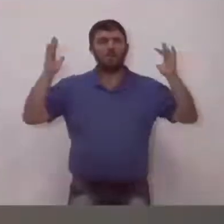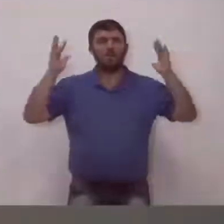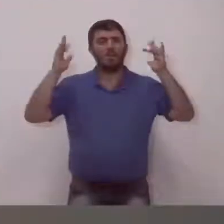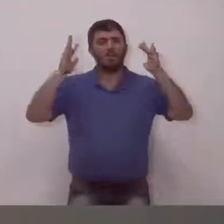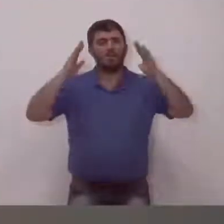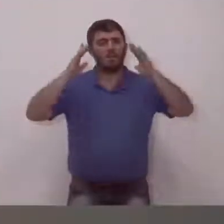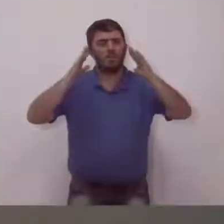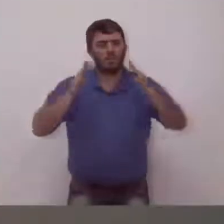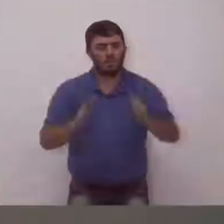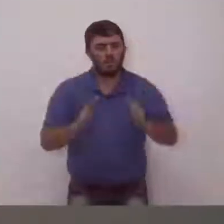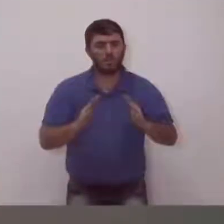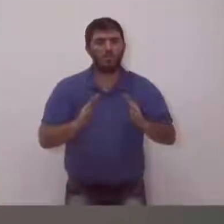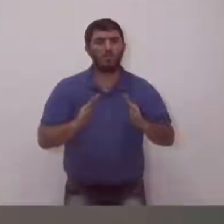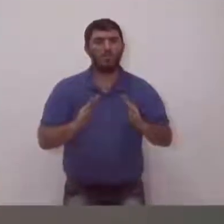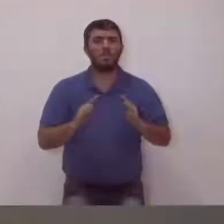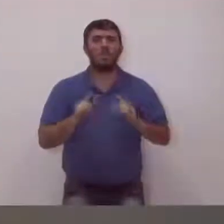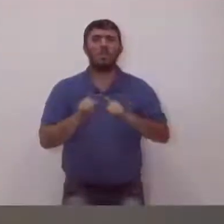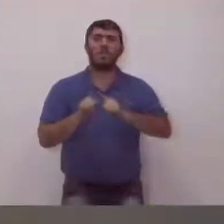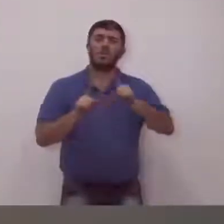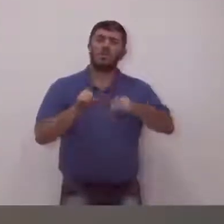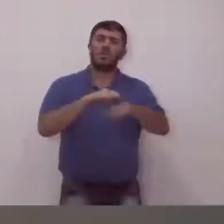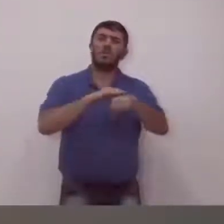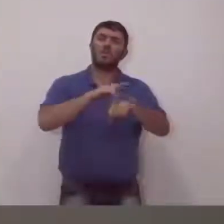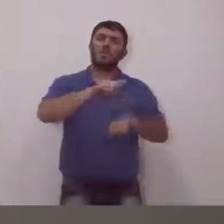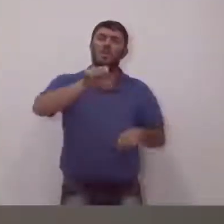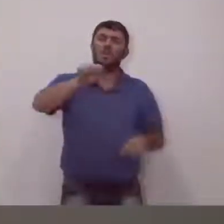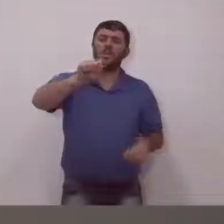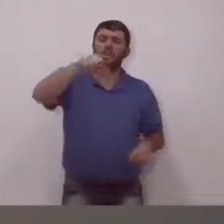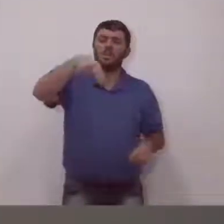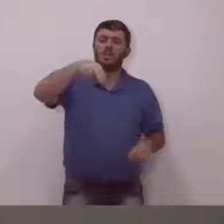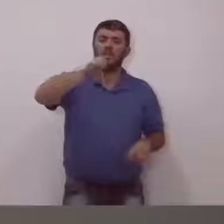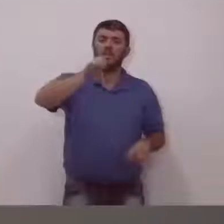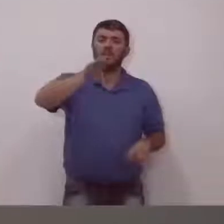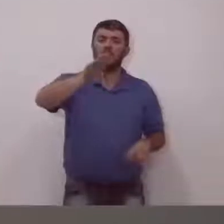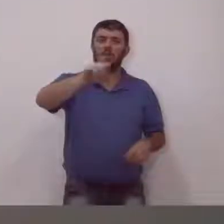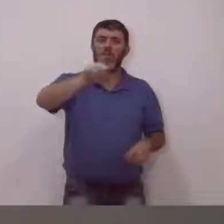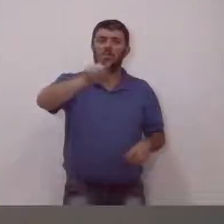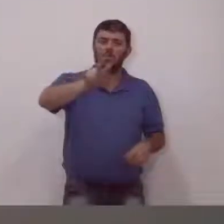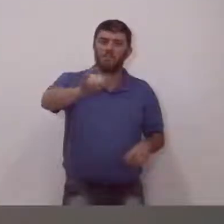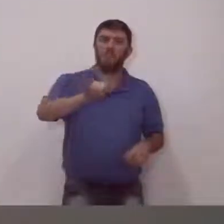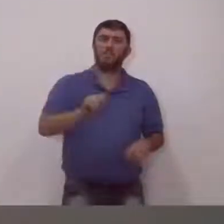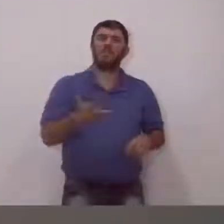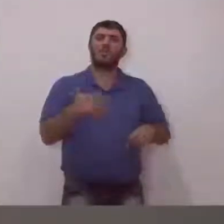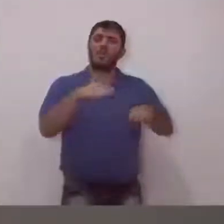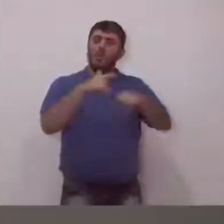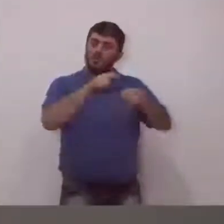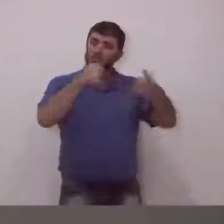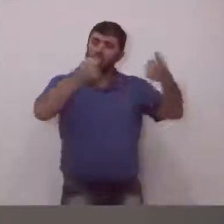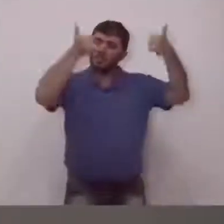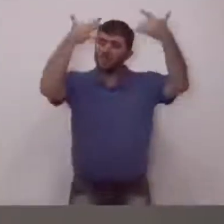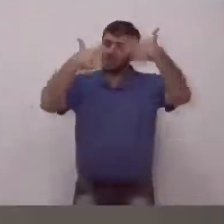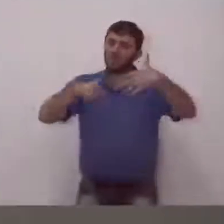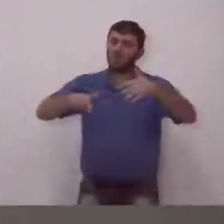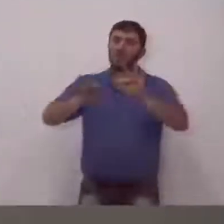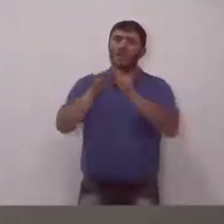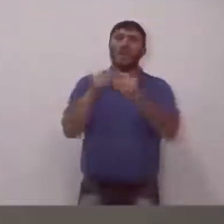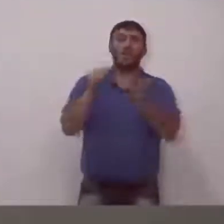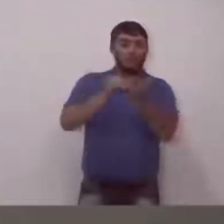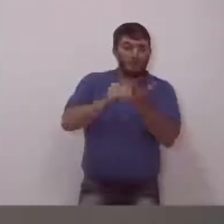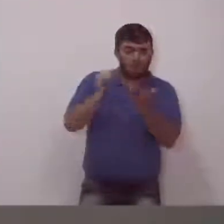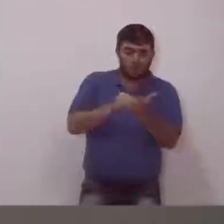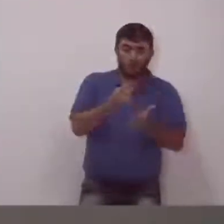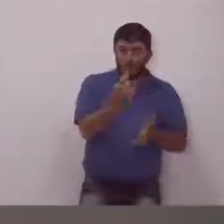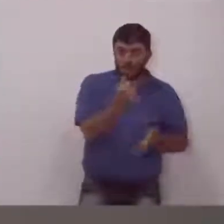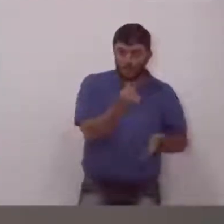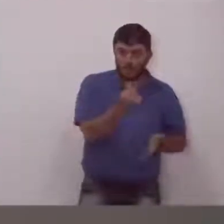mesmo na Sanebave, e explica a situação que está acontecendo. Se não tem recurso para fazer essa obra,